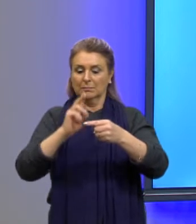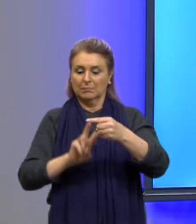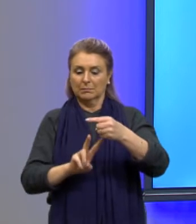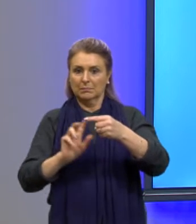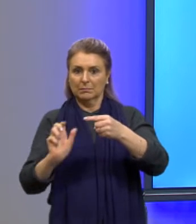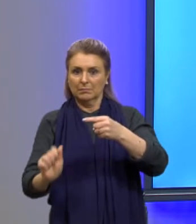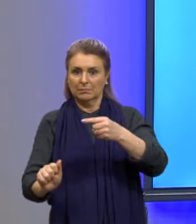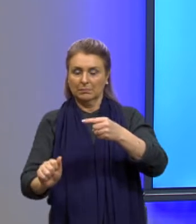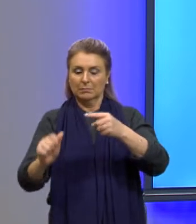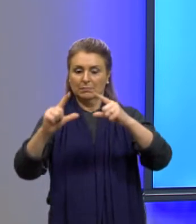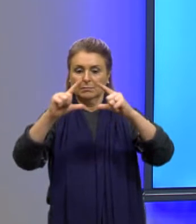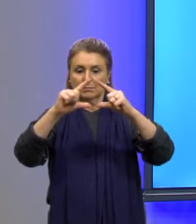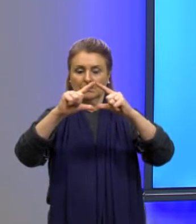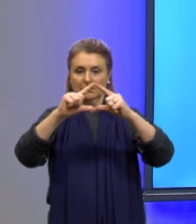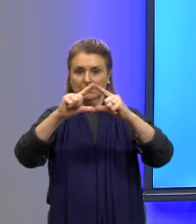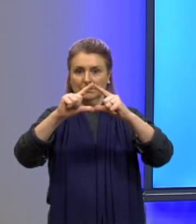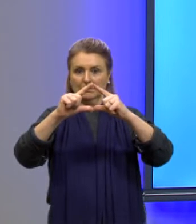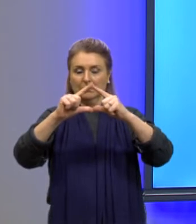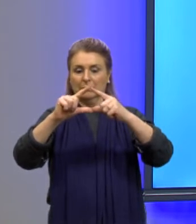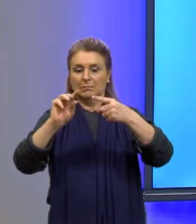é menos delta sobre 4A.